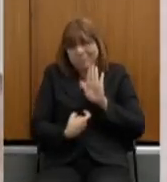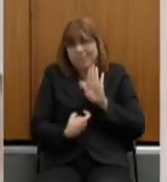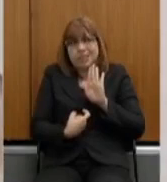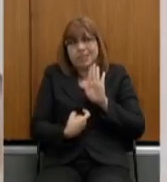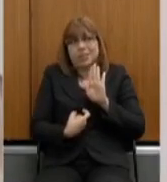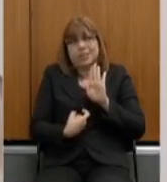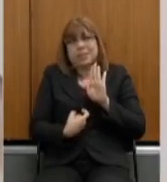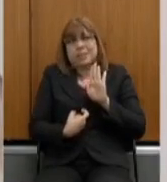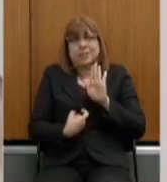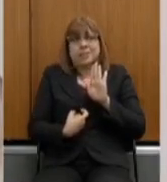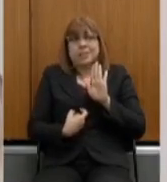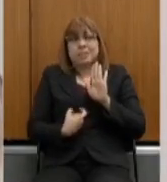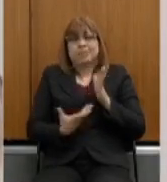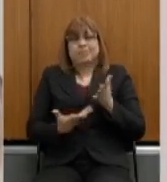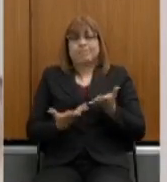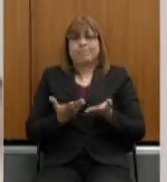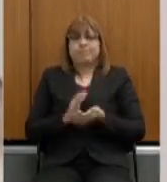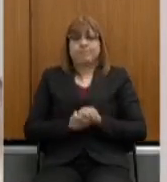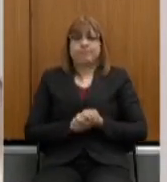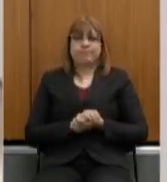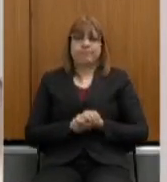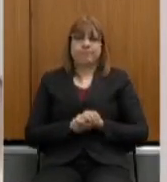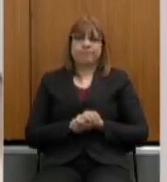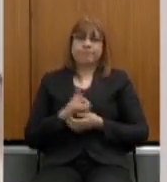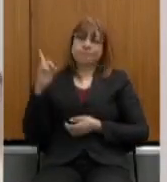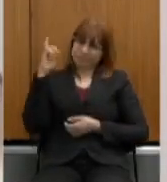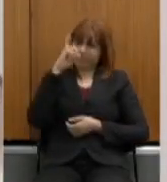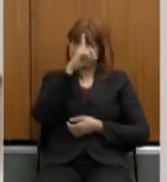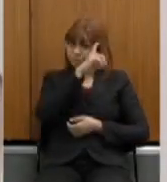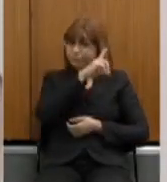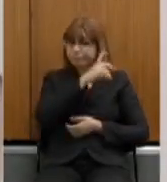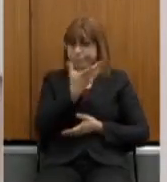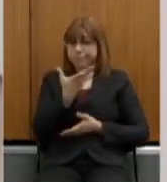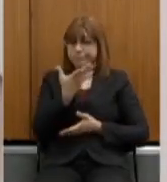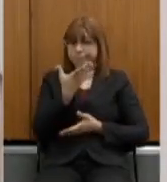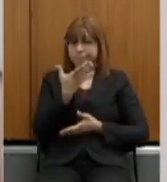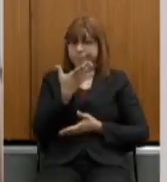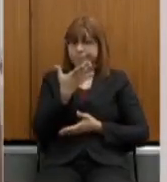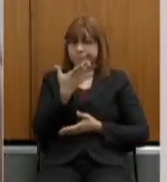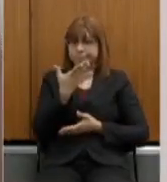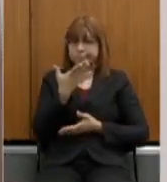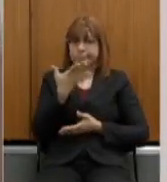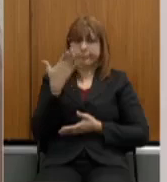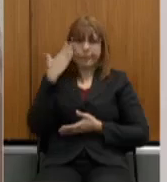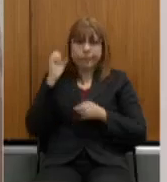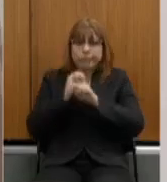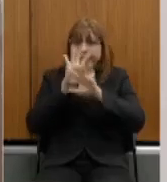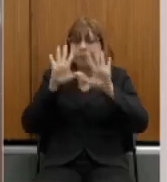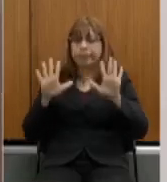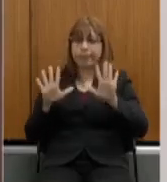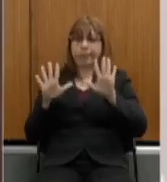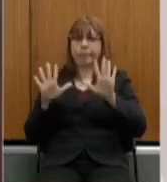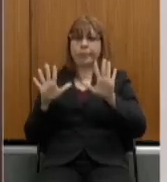difícil de compreensão do que que viria no pós